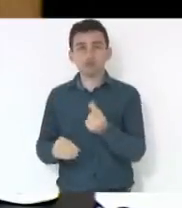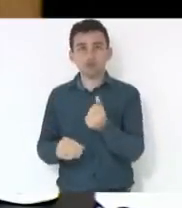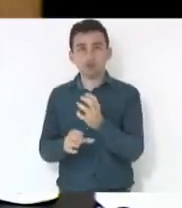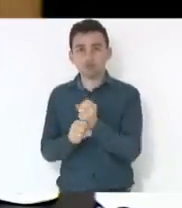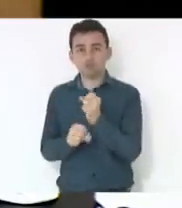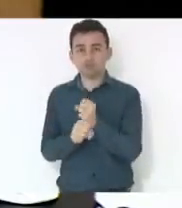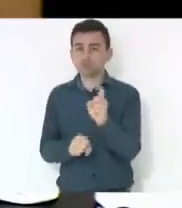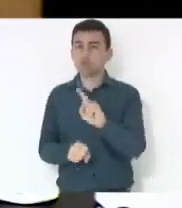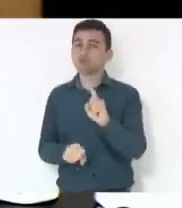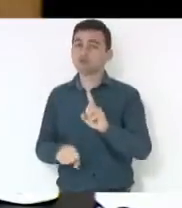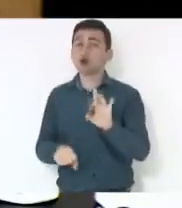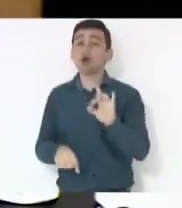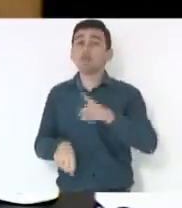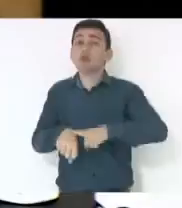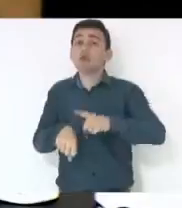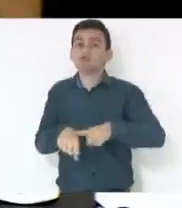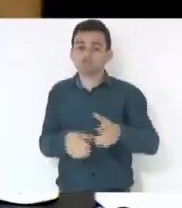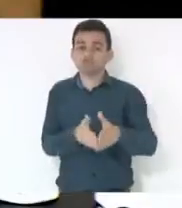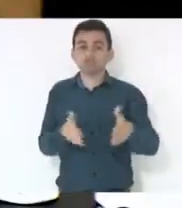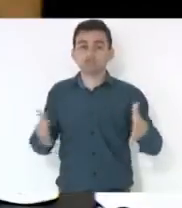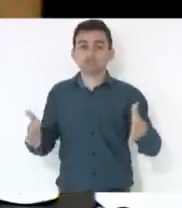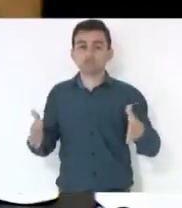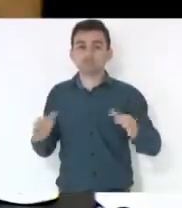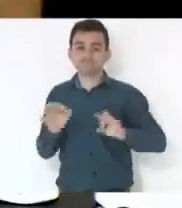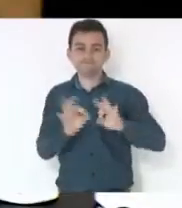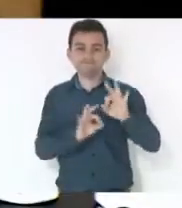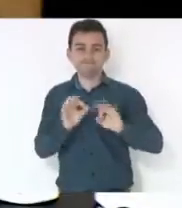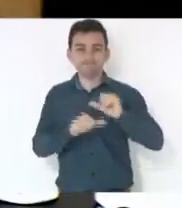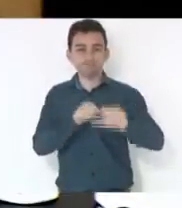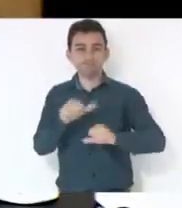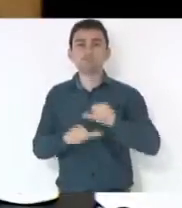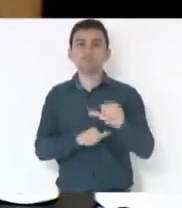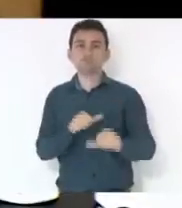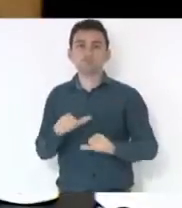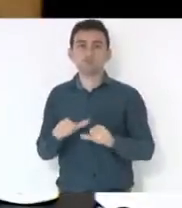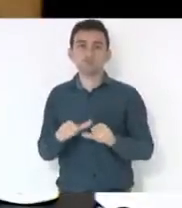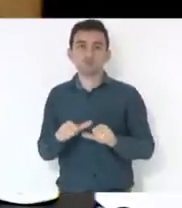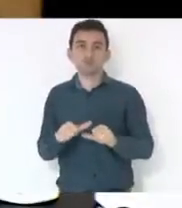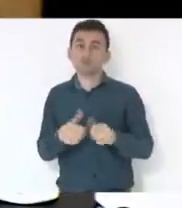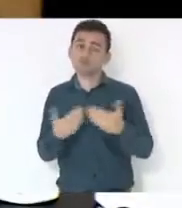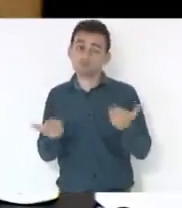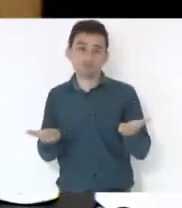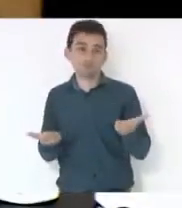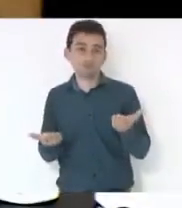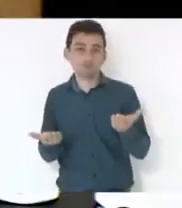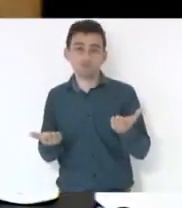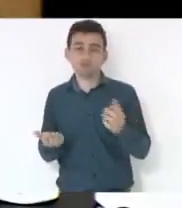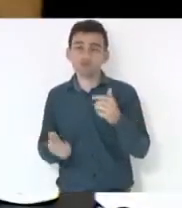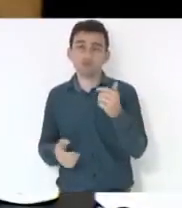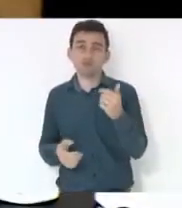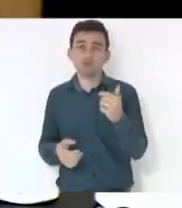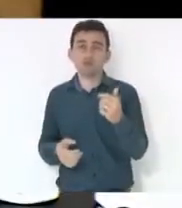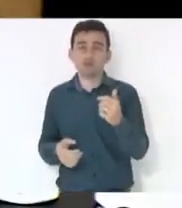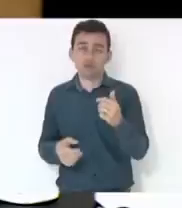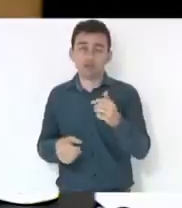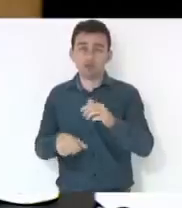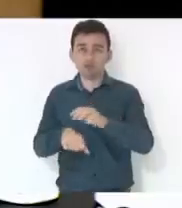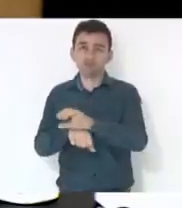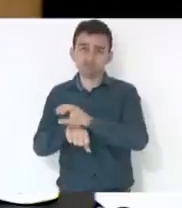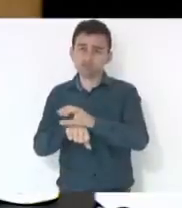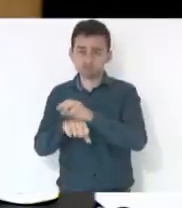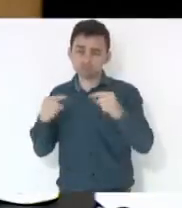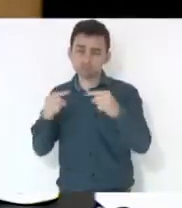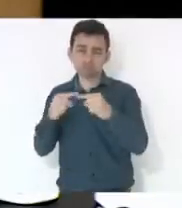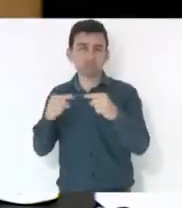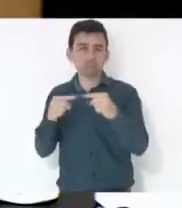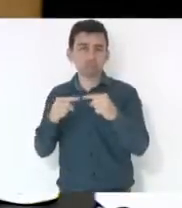prazos. Então, por conta de mexer em prazos, deputada Ana, não existe qualquer inconstitucionalidade. Segundo, a